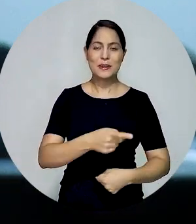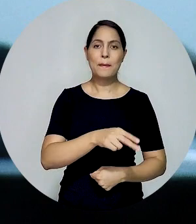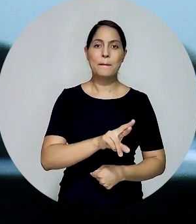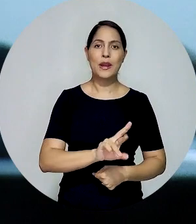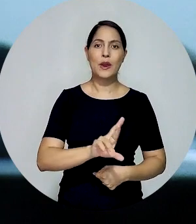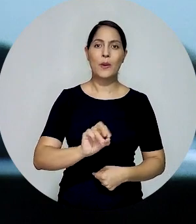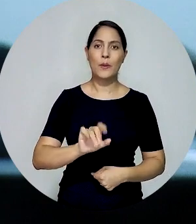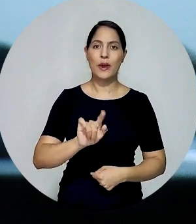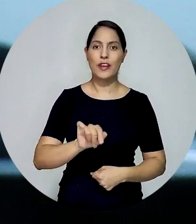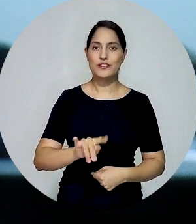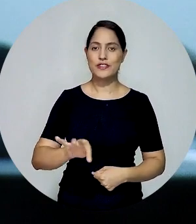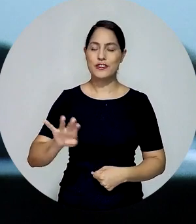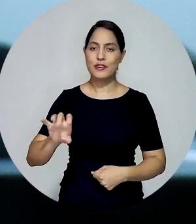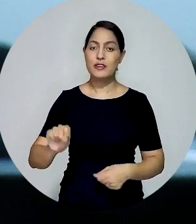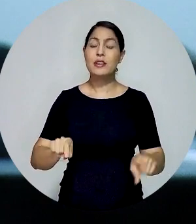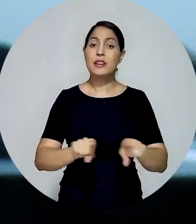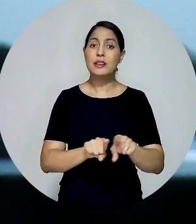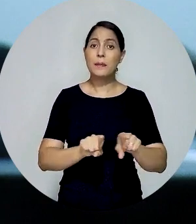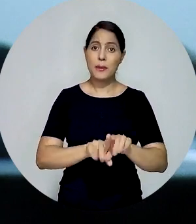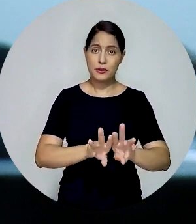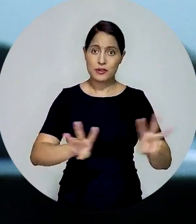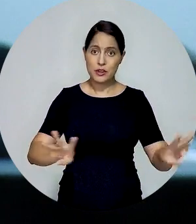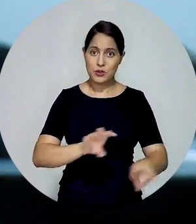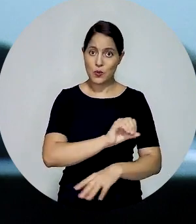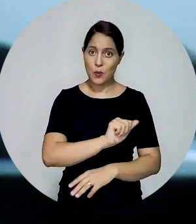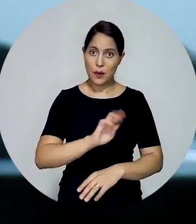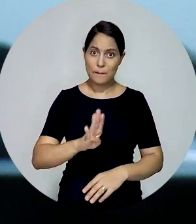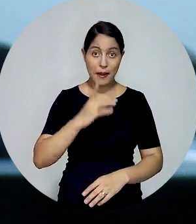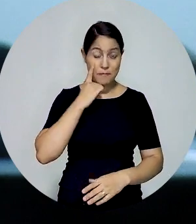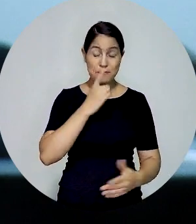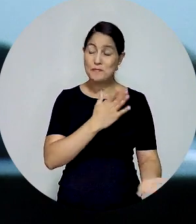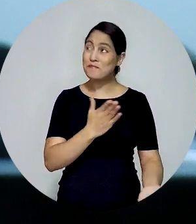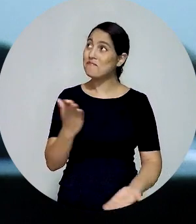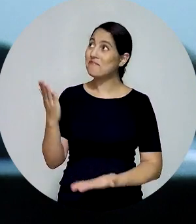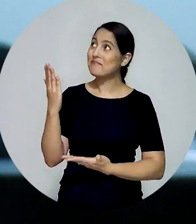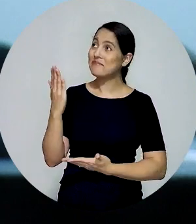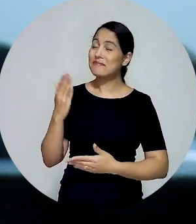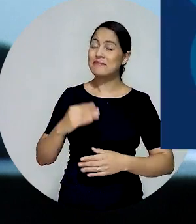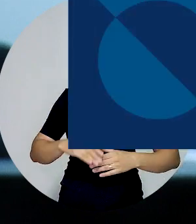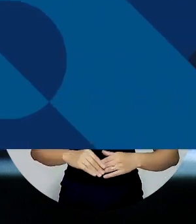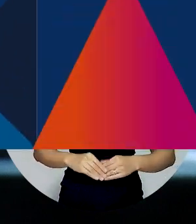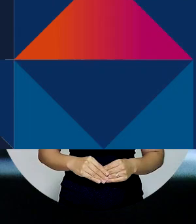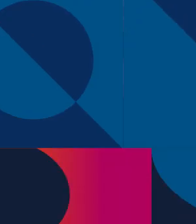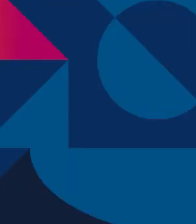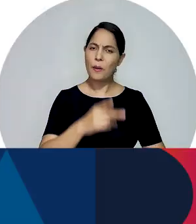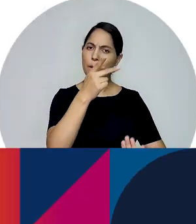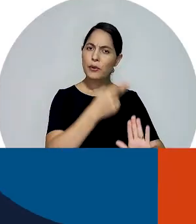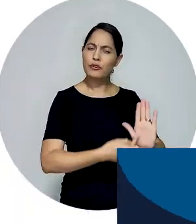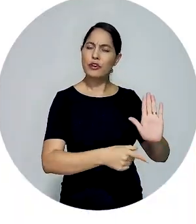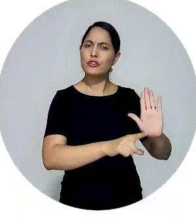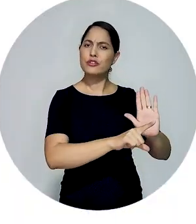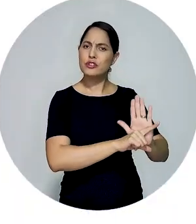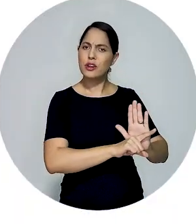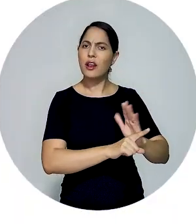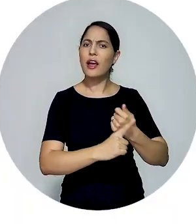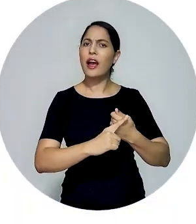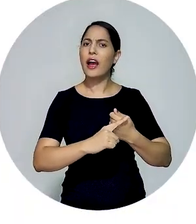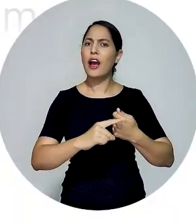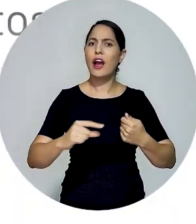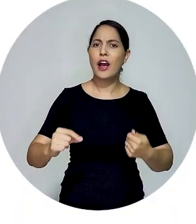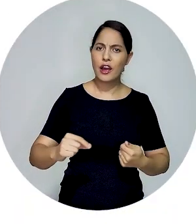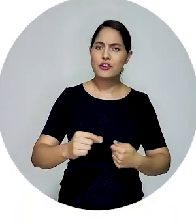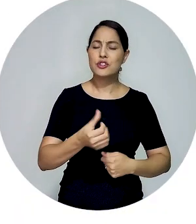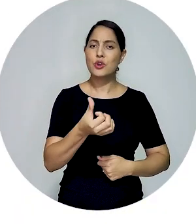da advocacia. E também foi destaque no site da Ordem dos Advogados do Brasil. Confira. O projeto de lei